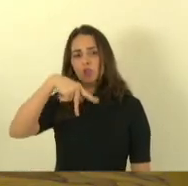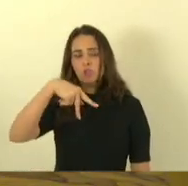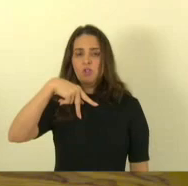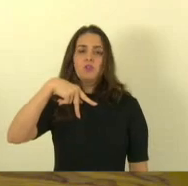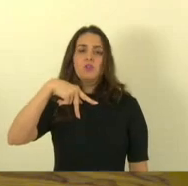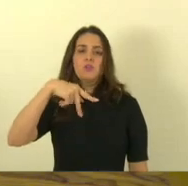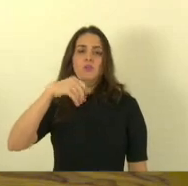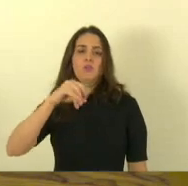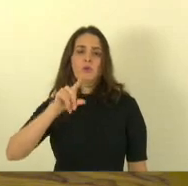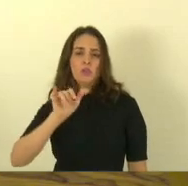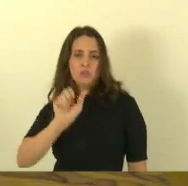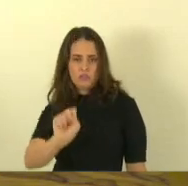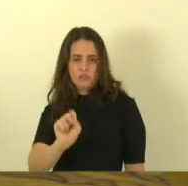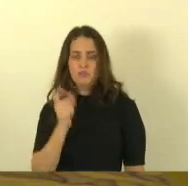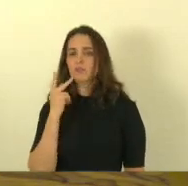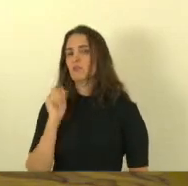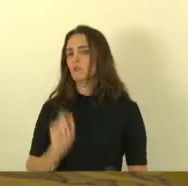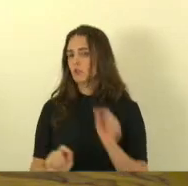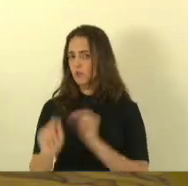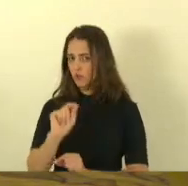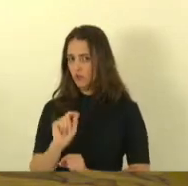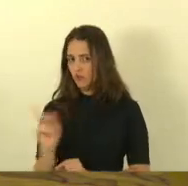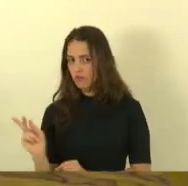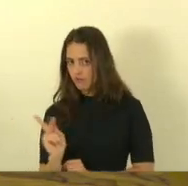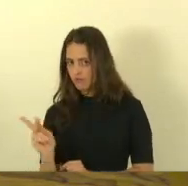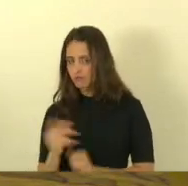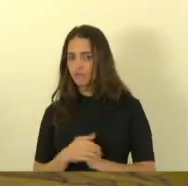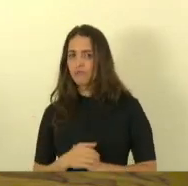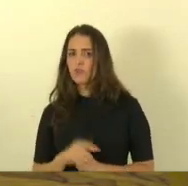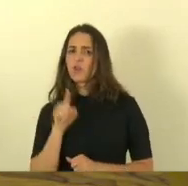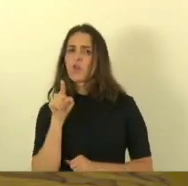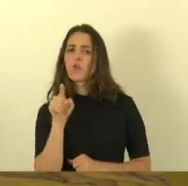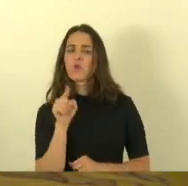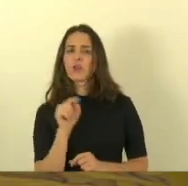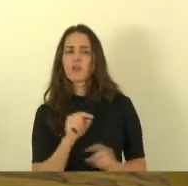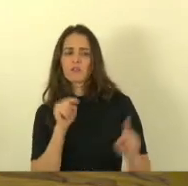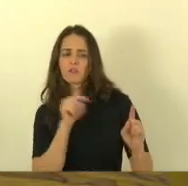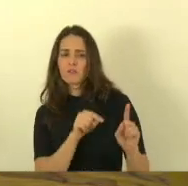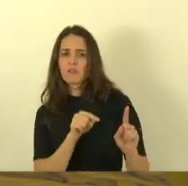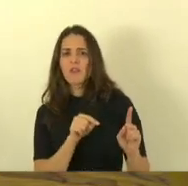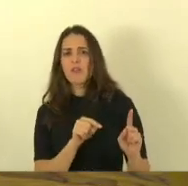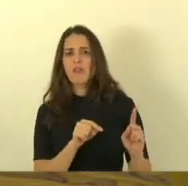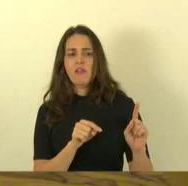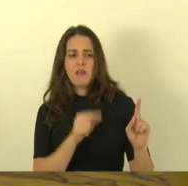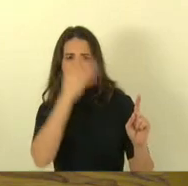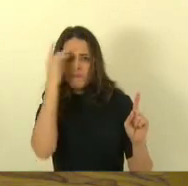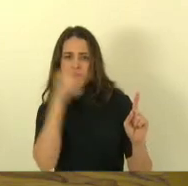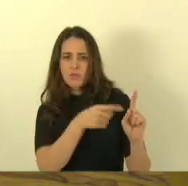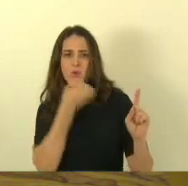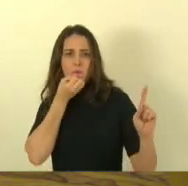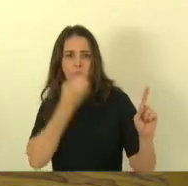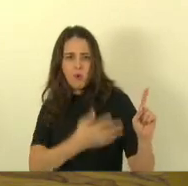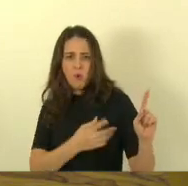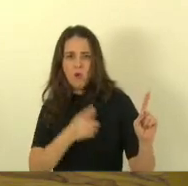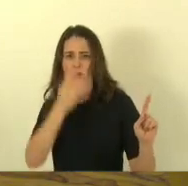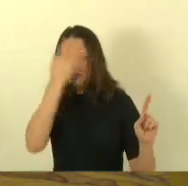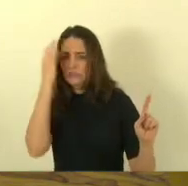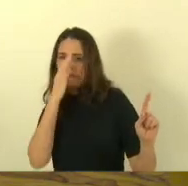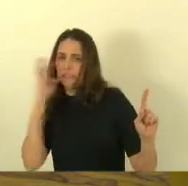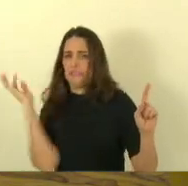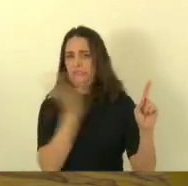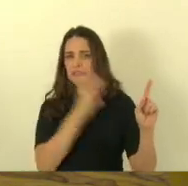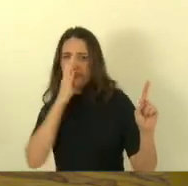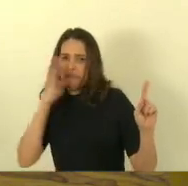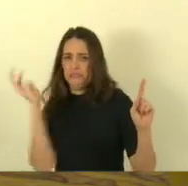que falava, eles falavam o seguinte, você só joga pedra em árvore que dá fruto. E eu